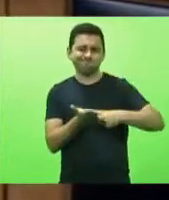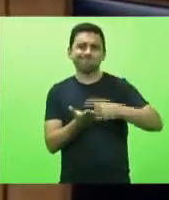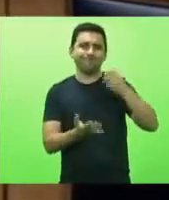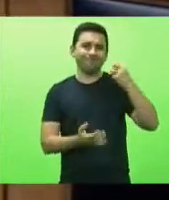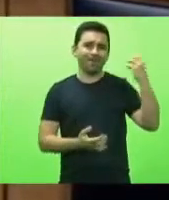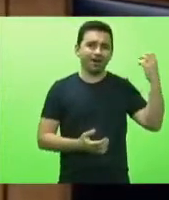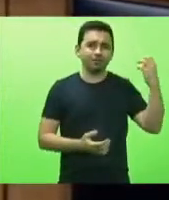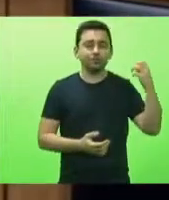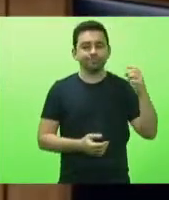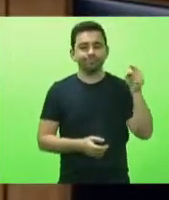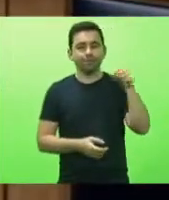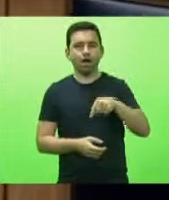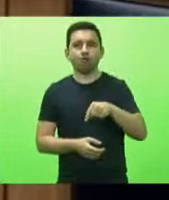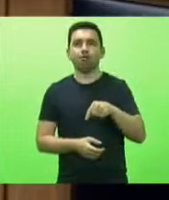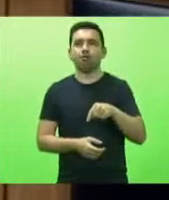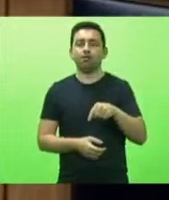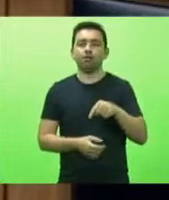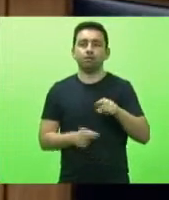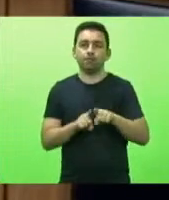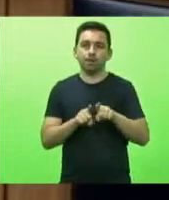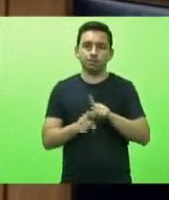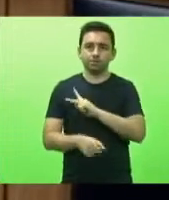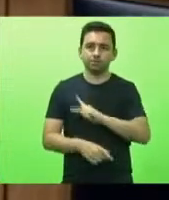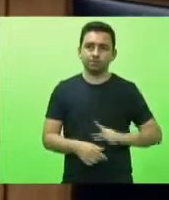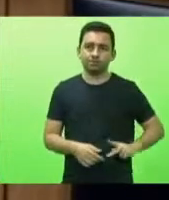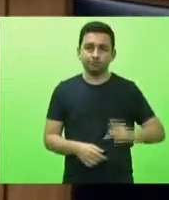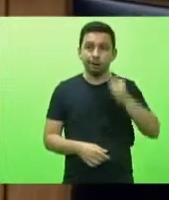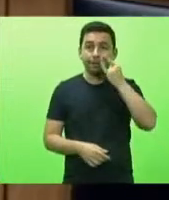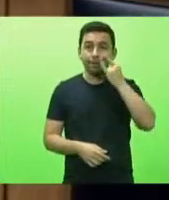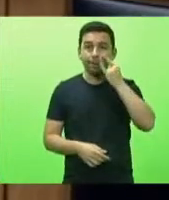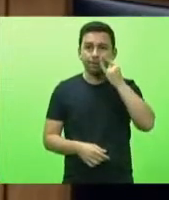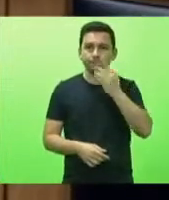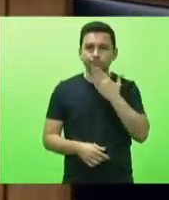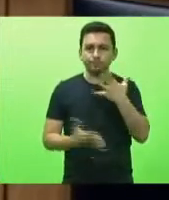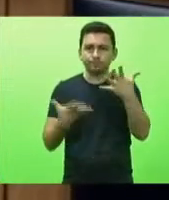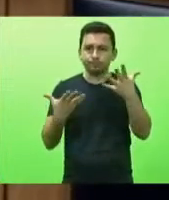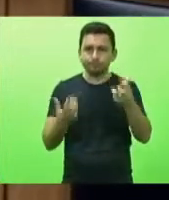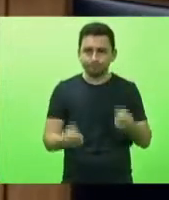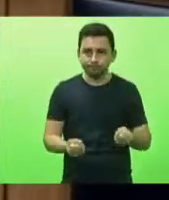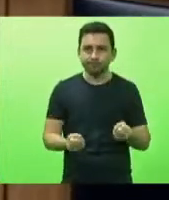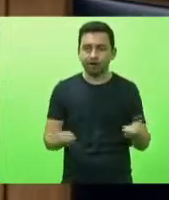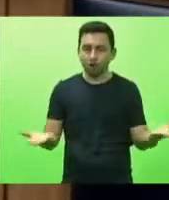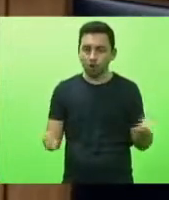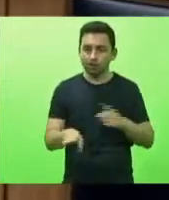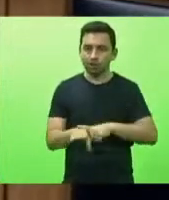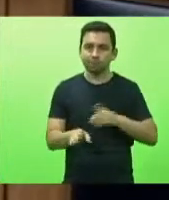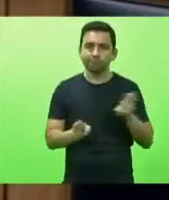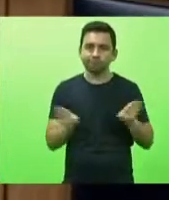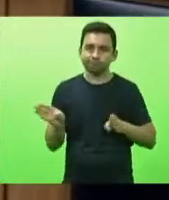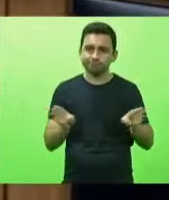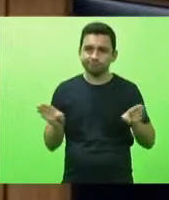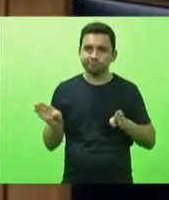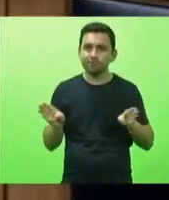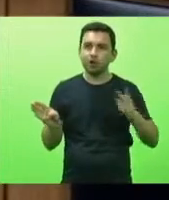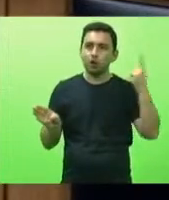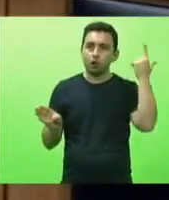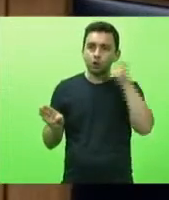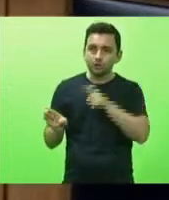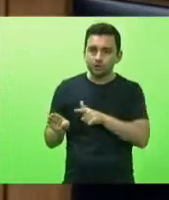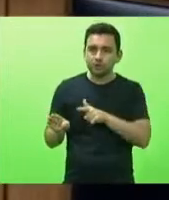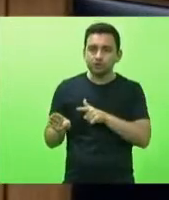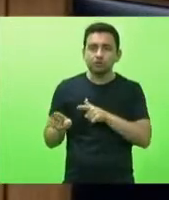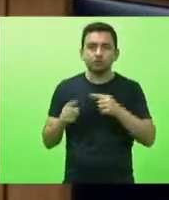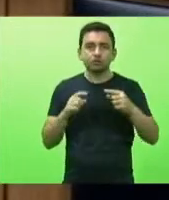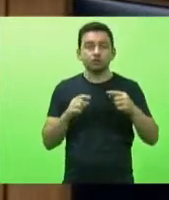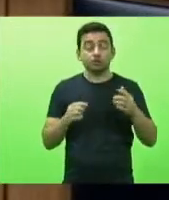agradecer ao presidente Mauro de Nadal por ter deferido esse espaço para que a gente possa fazer aqui das duas